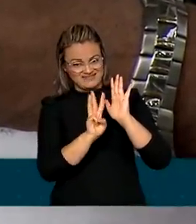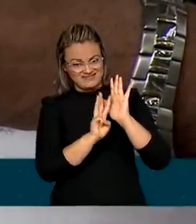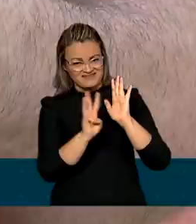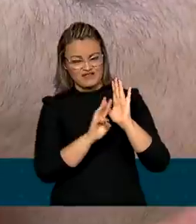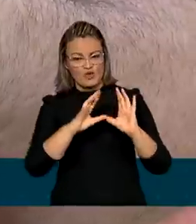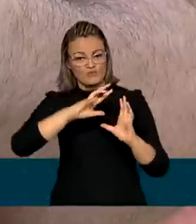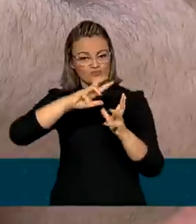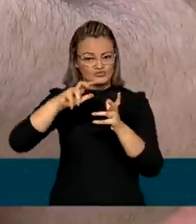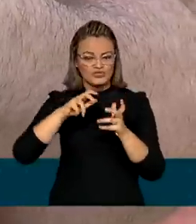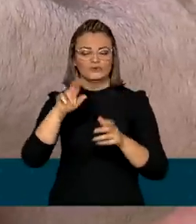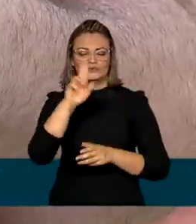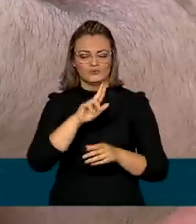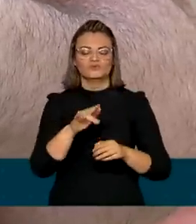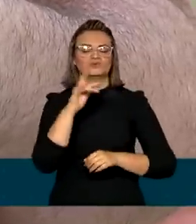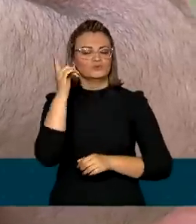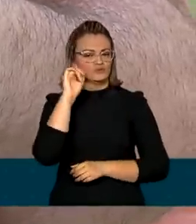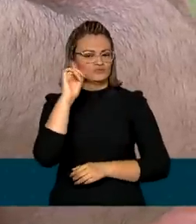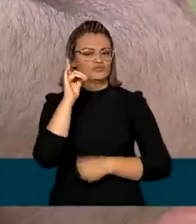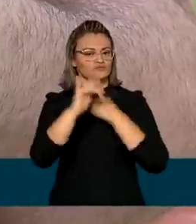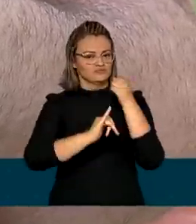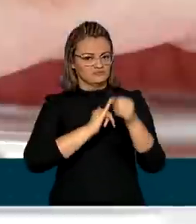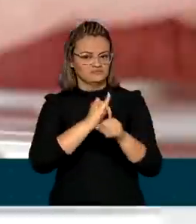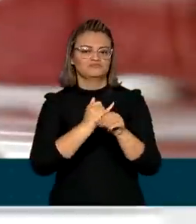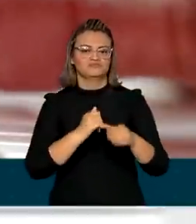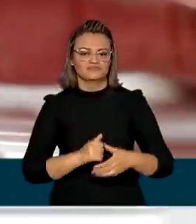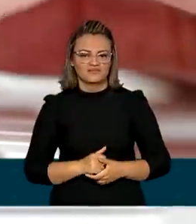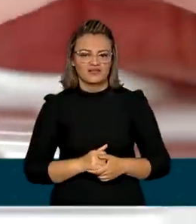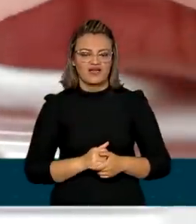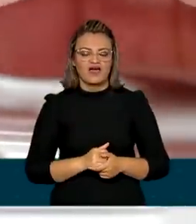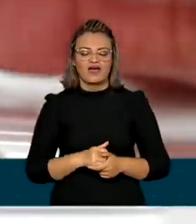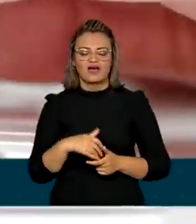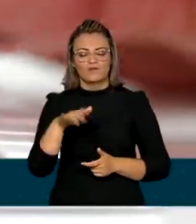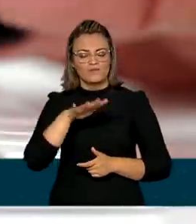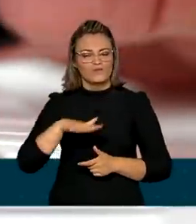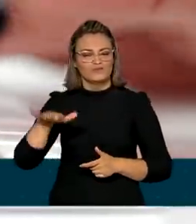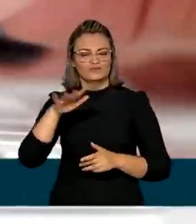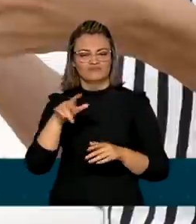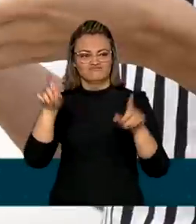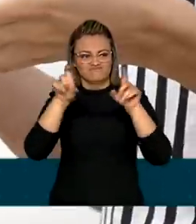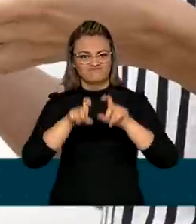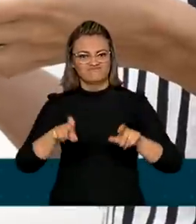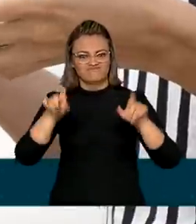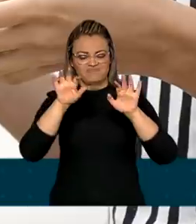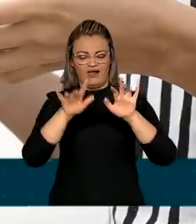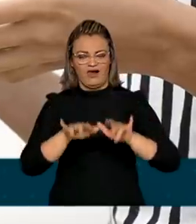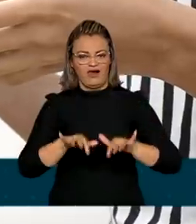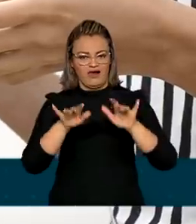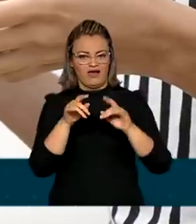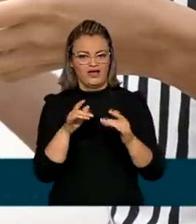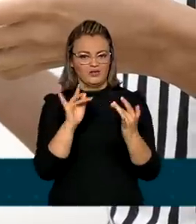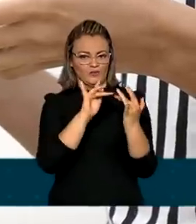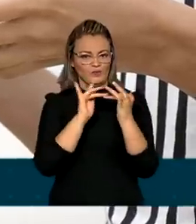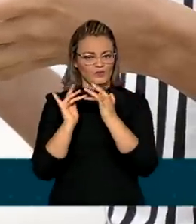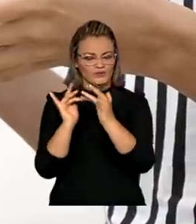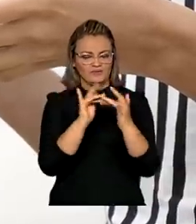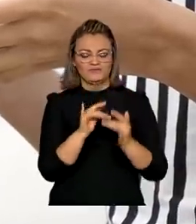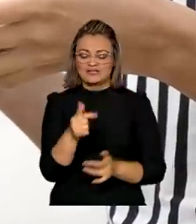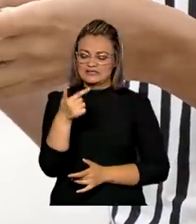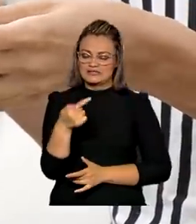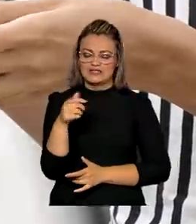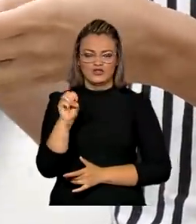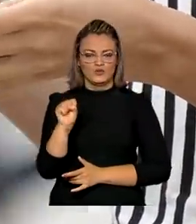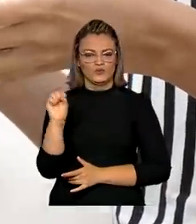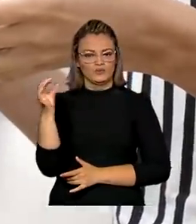mundial no uso diário da internet, a rede mundial de computadores, com cerca de 78%